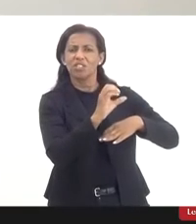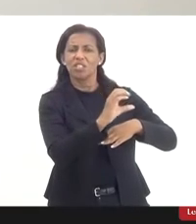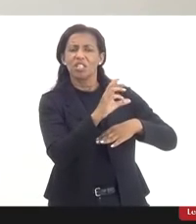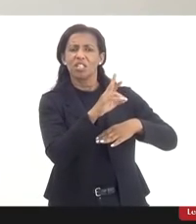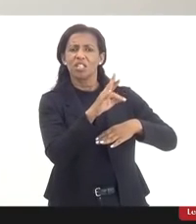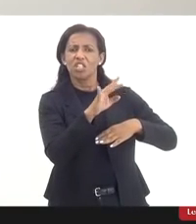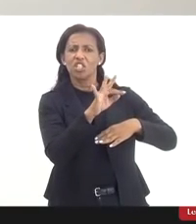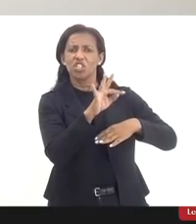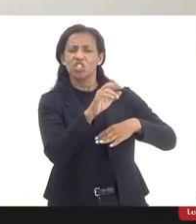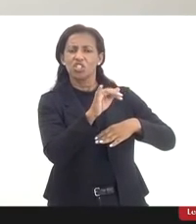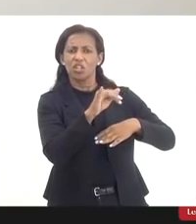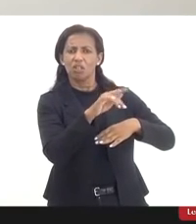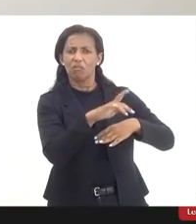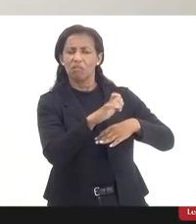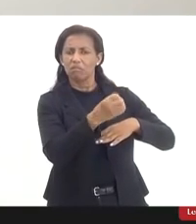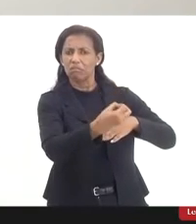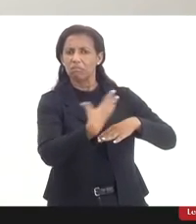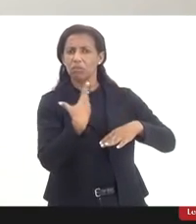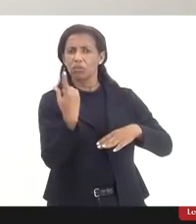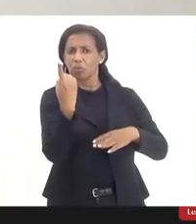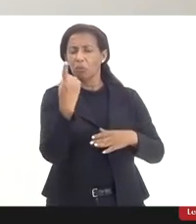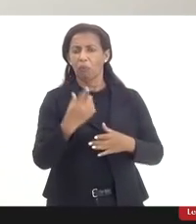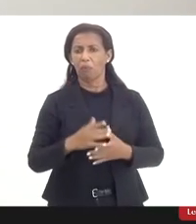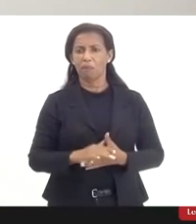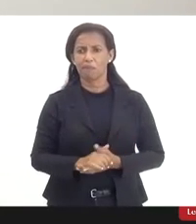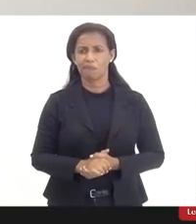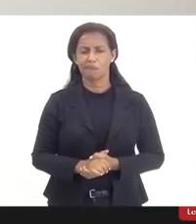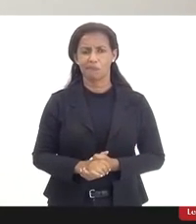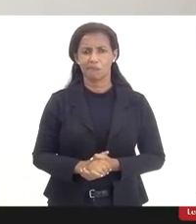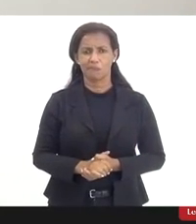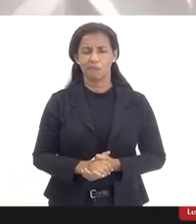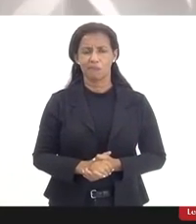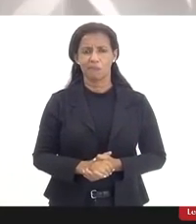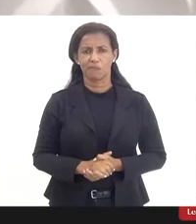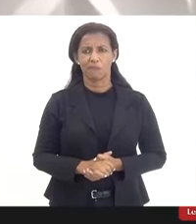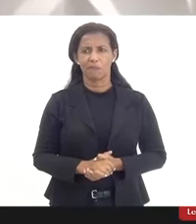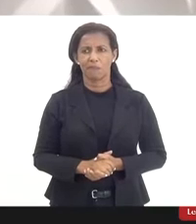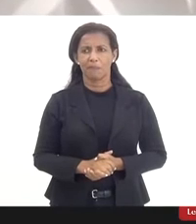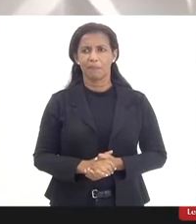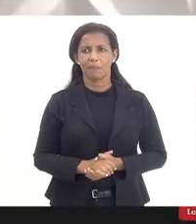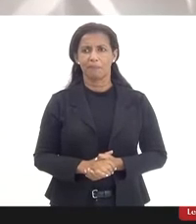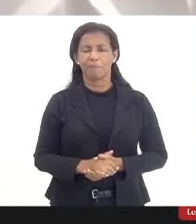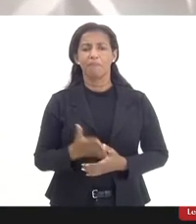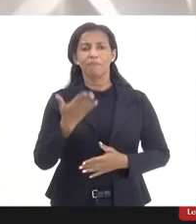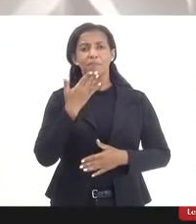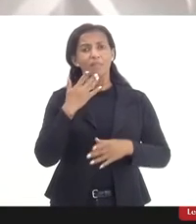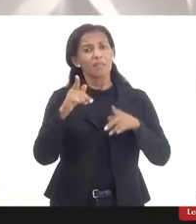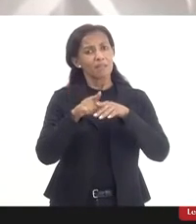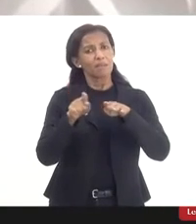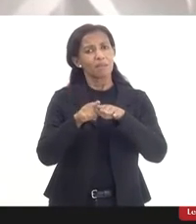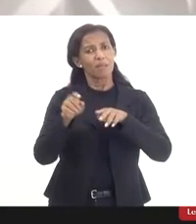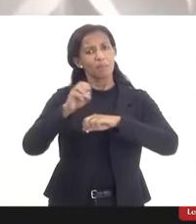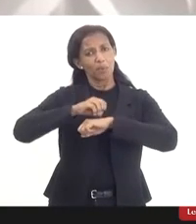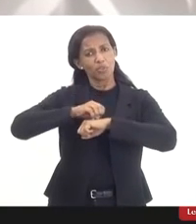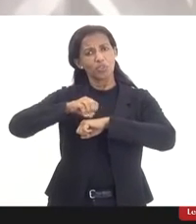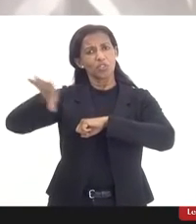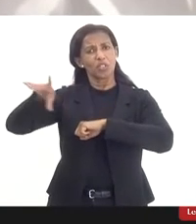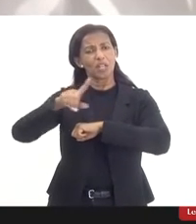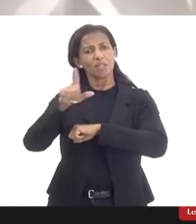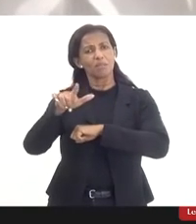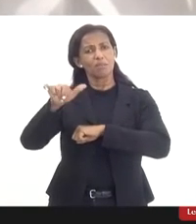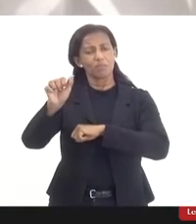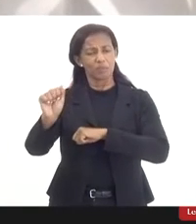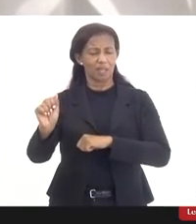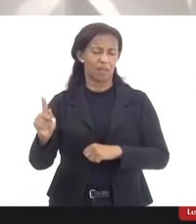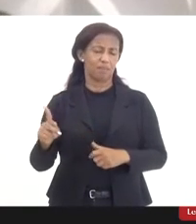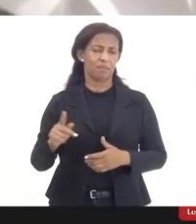Cristiane Toledo. Não aparece nada antes disso para mim. Atenção à assessoria e pedir para passar também direto para o telefone, para o zap do